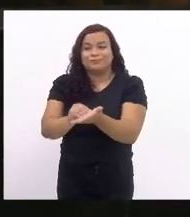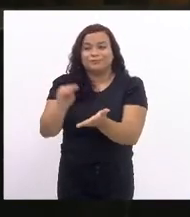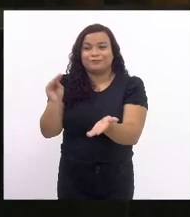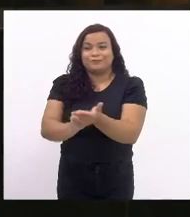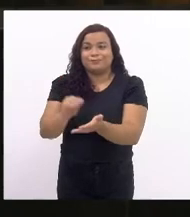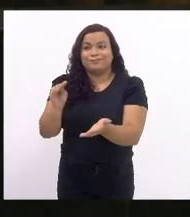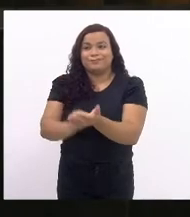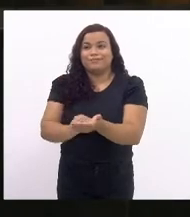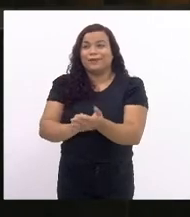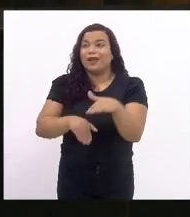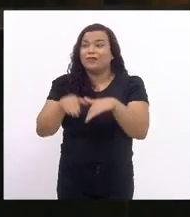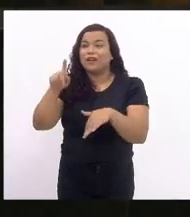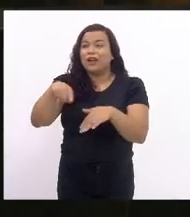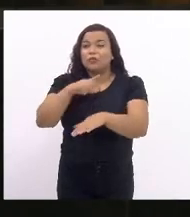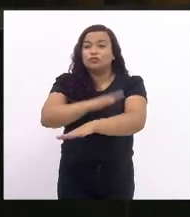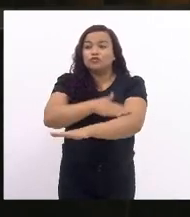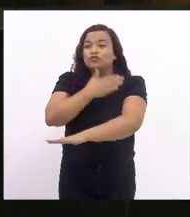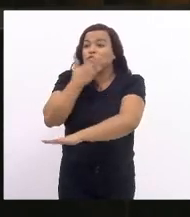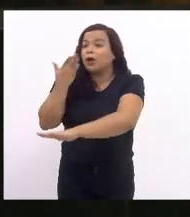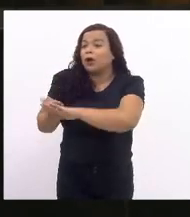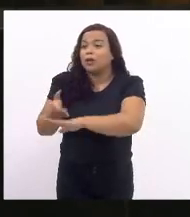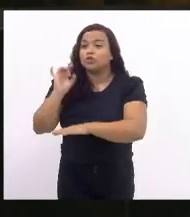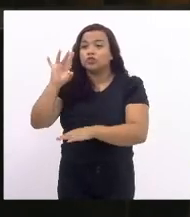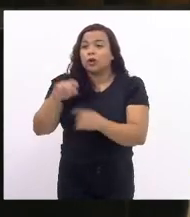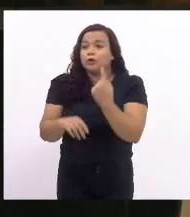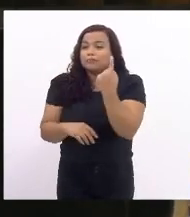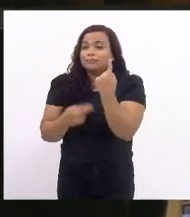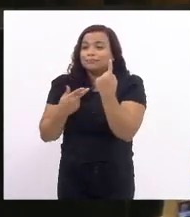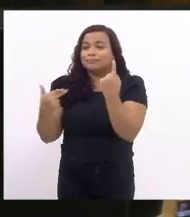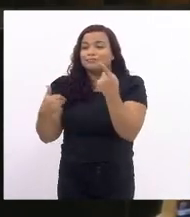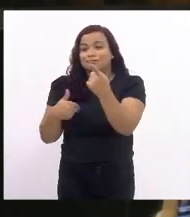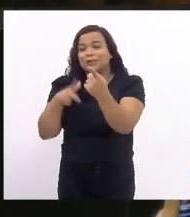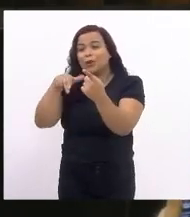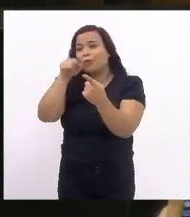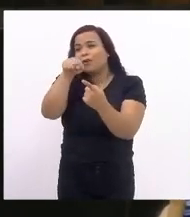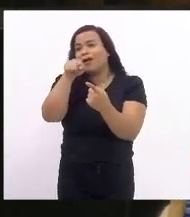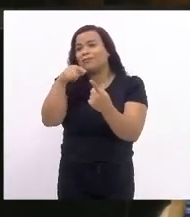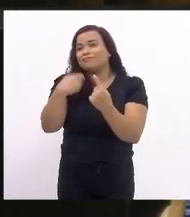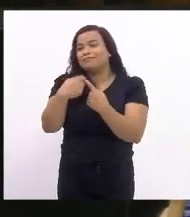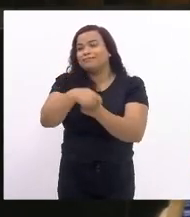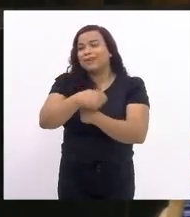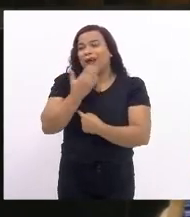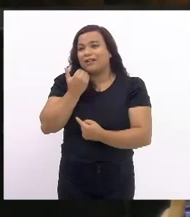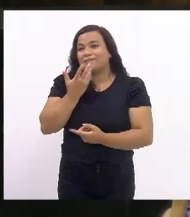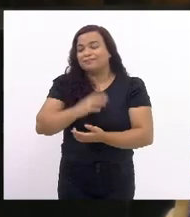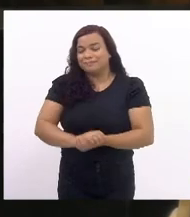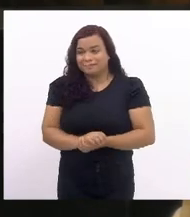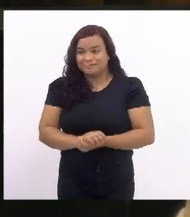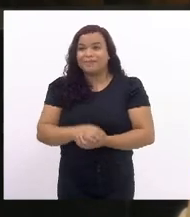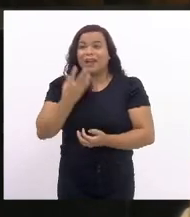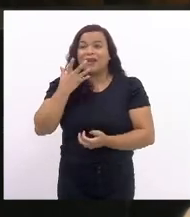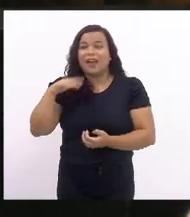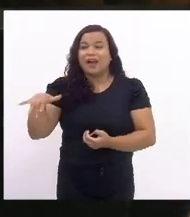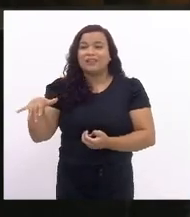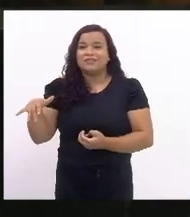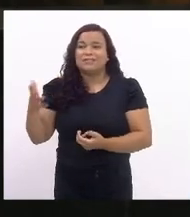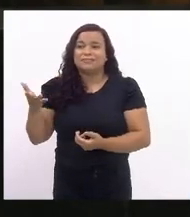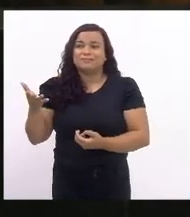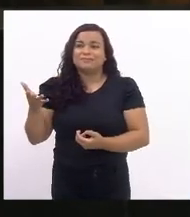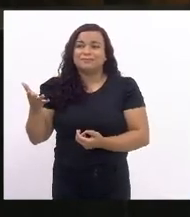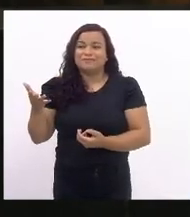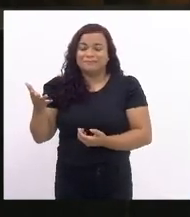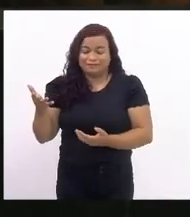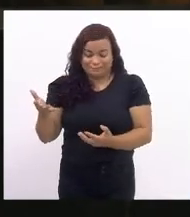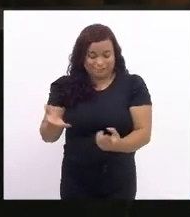ser a única de um dia inteiro e infelizmente o que as nossas crianças têm recebido são bananas verdes.